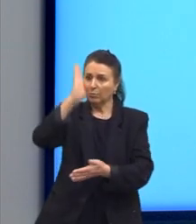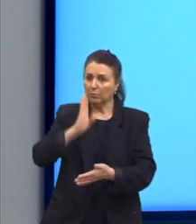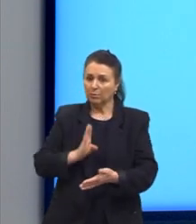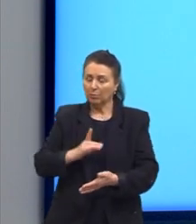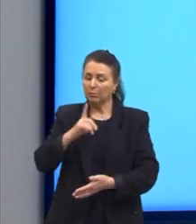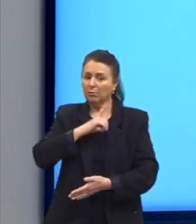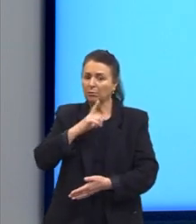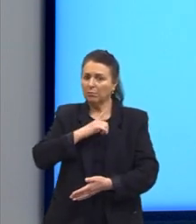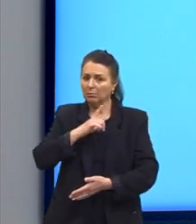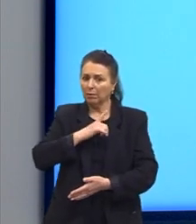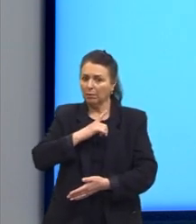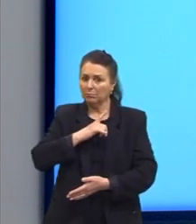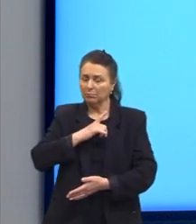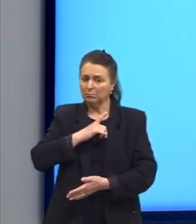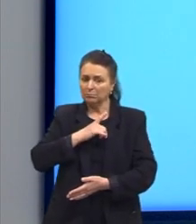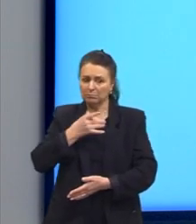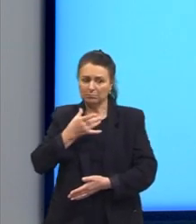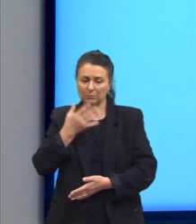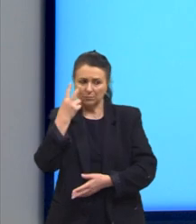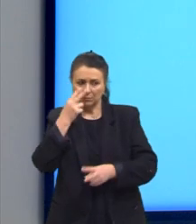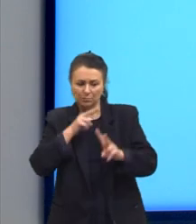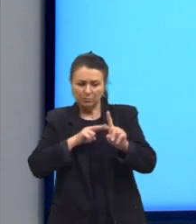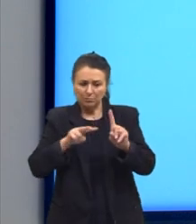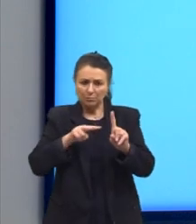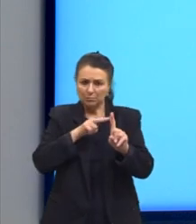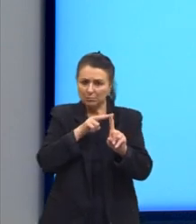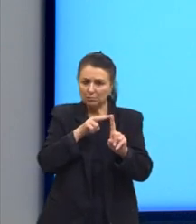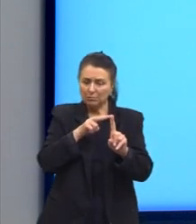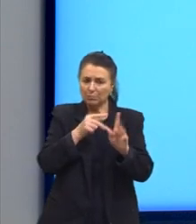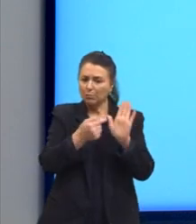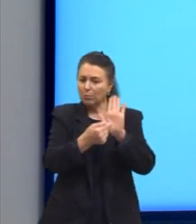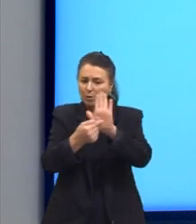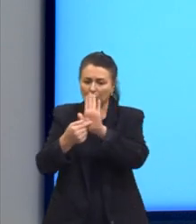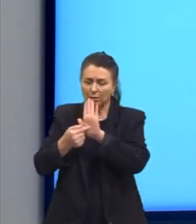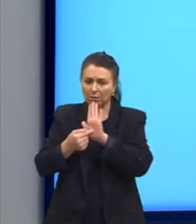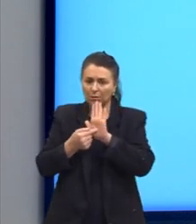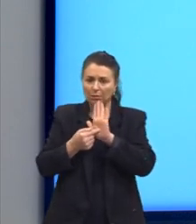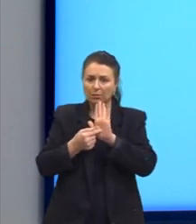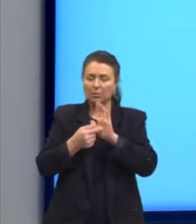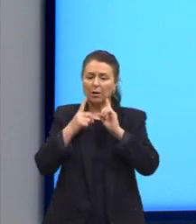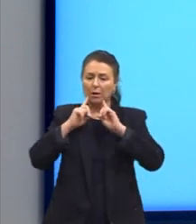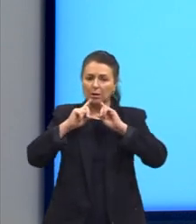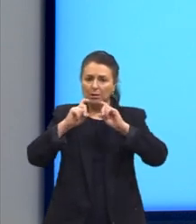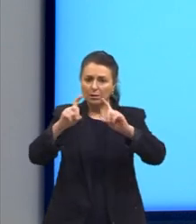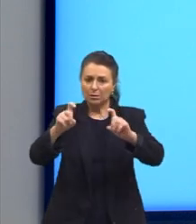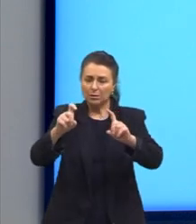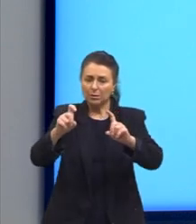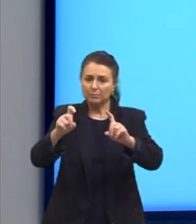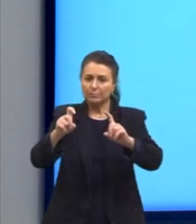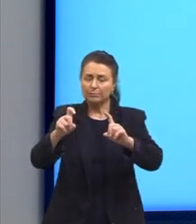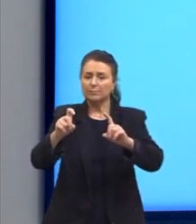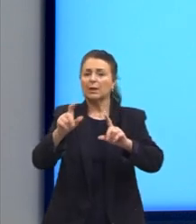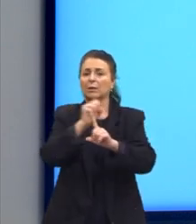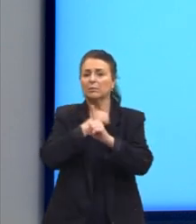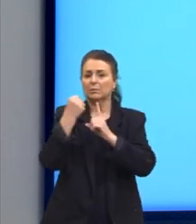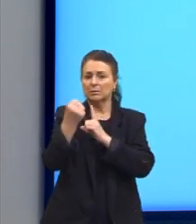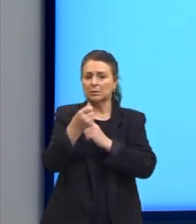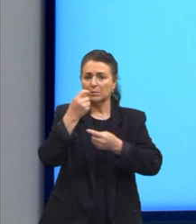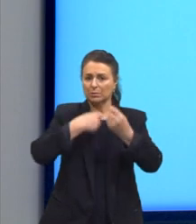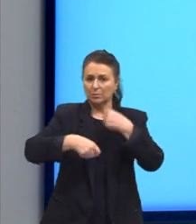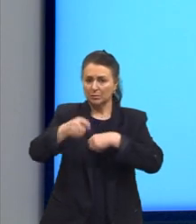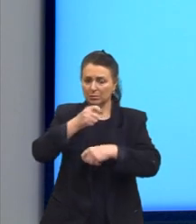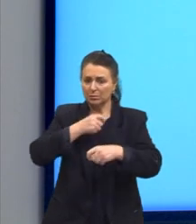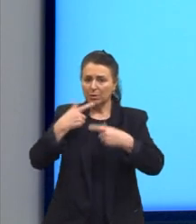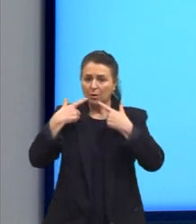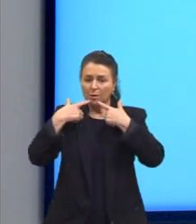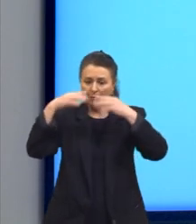Brasil que existe sem idealizações, aos brasileiros. Crítica à realidade social e econômica, linguagem mais próxima